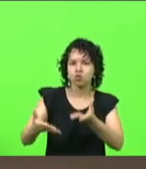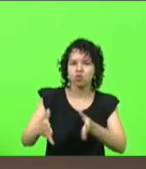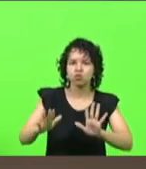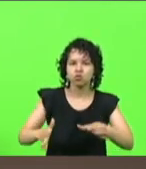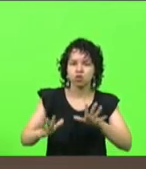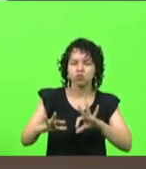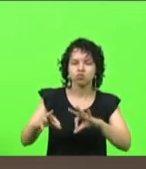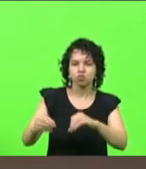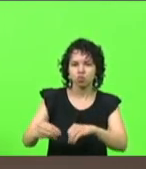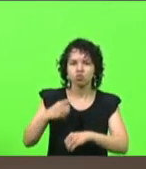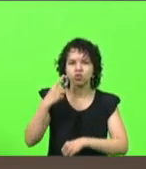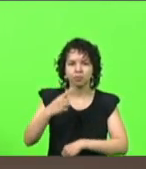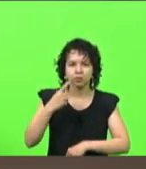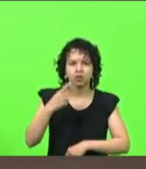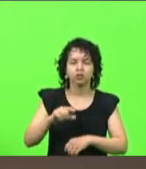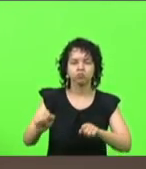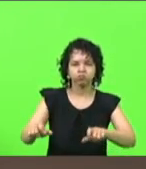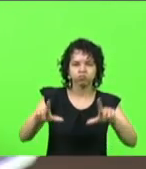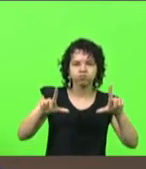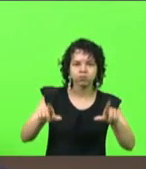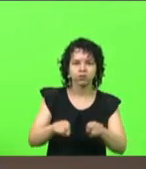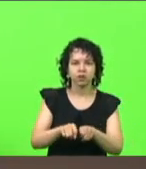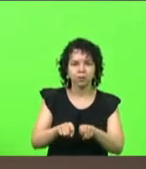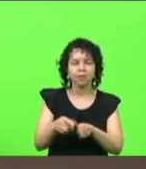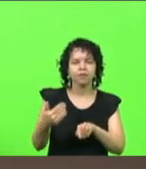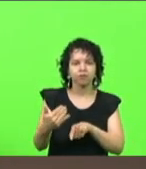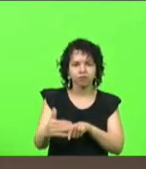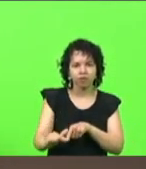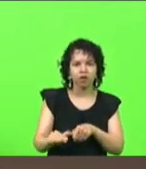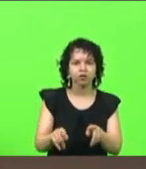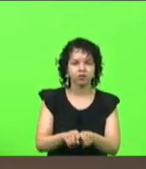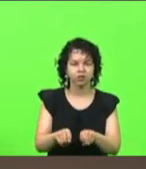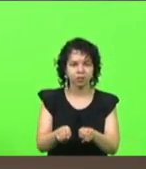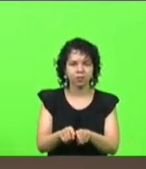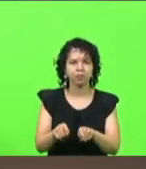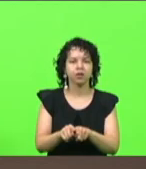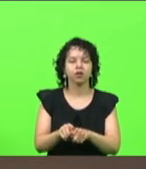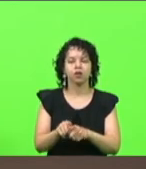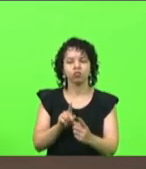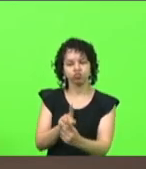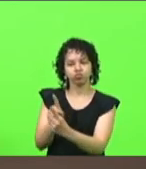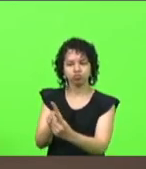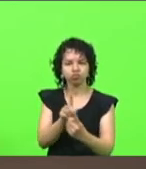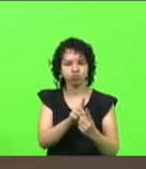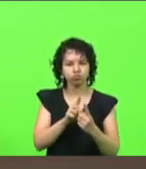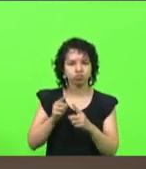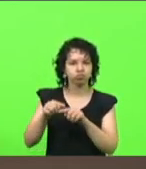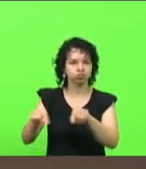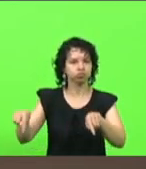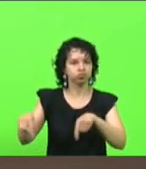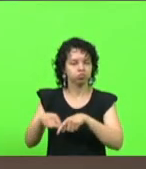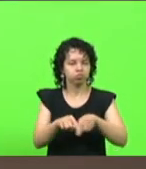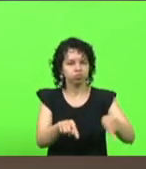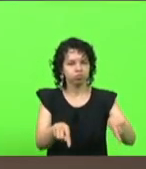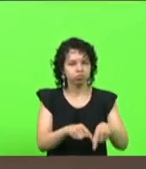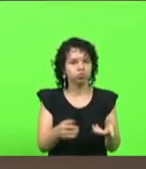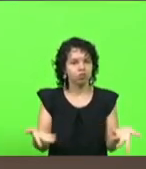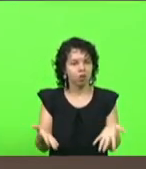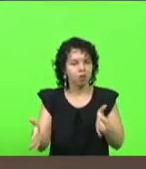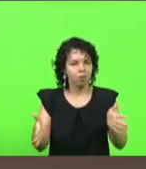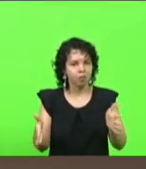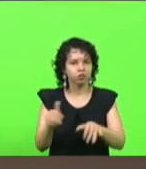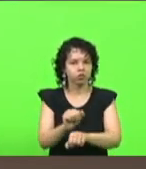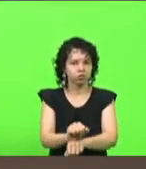deputados que estão em tela também vão receber logo depois em seus gabinetes. Então, portanto, nesse momento, eu faço a